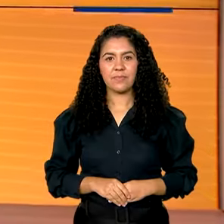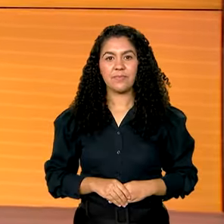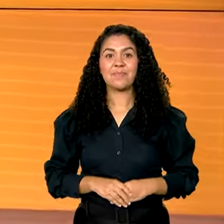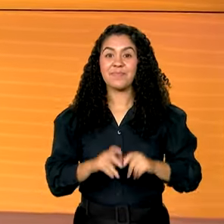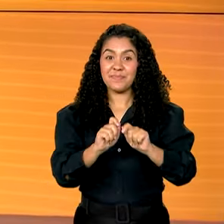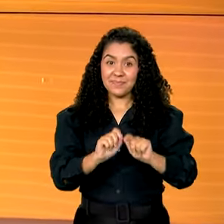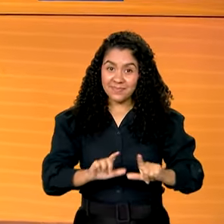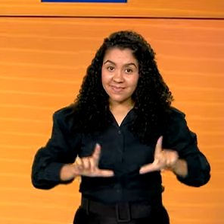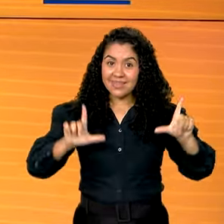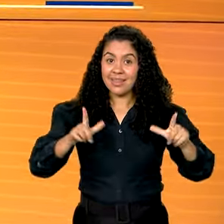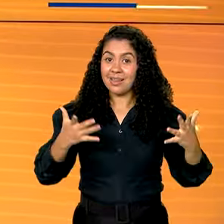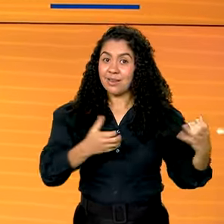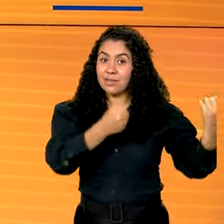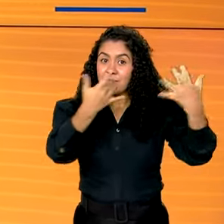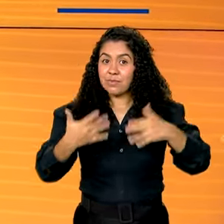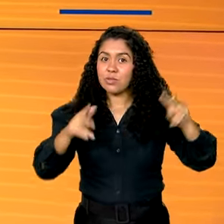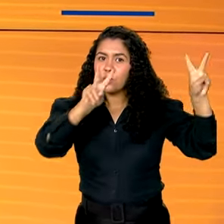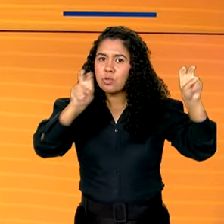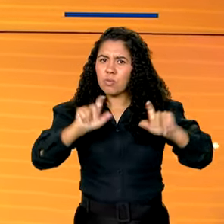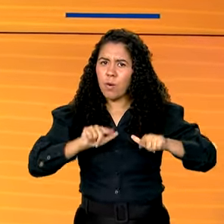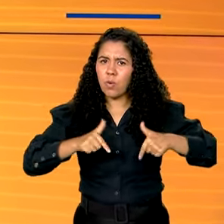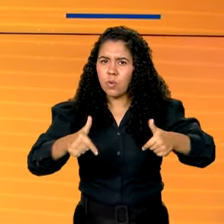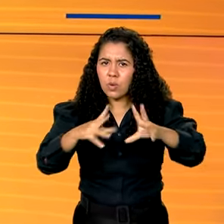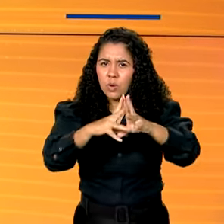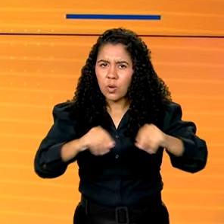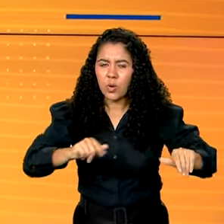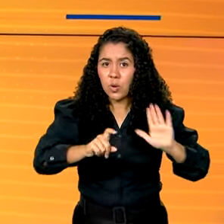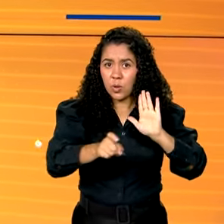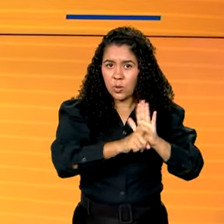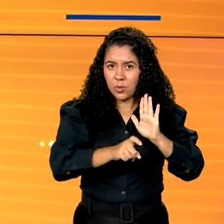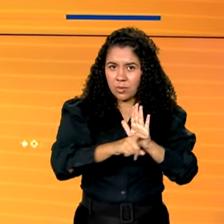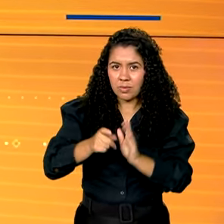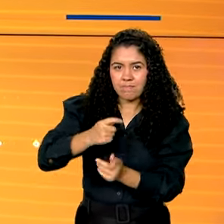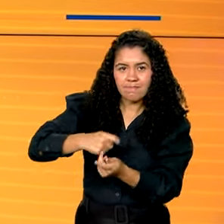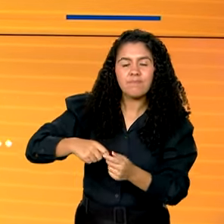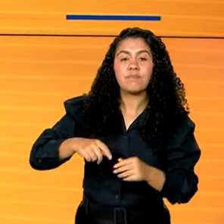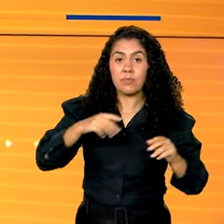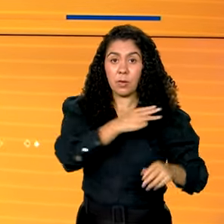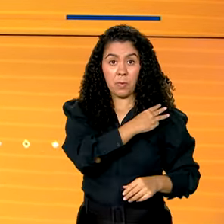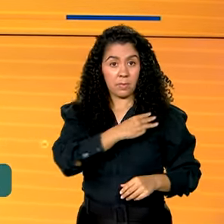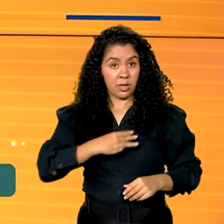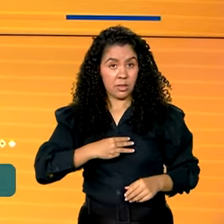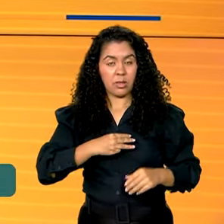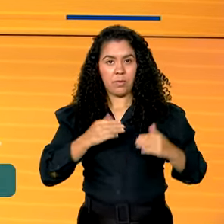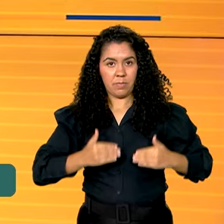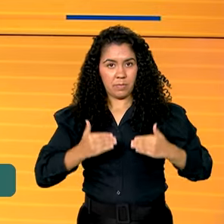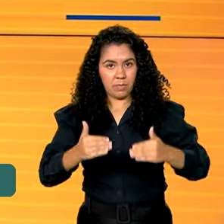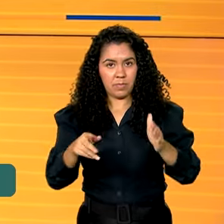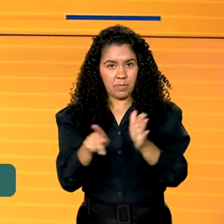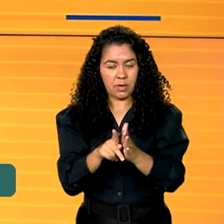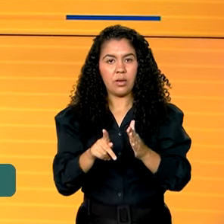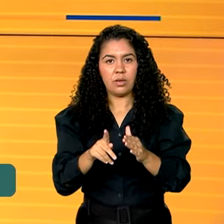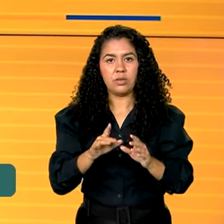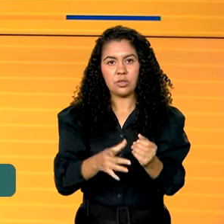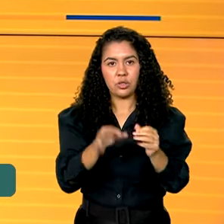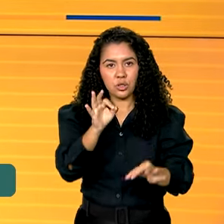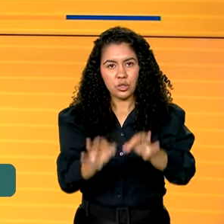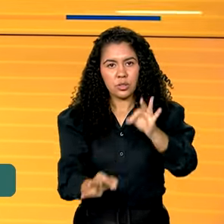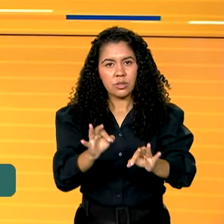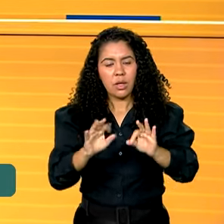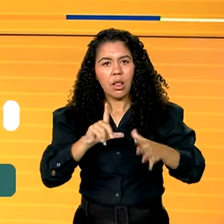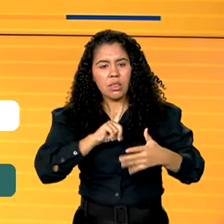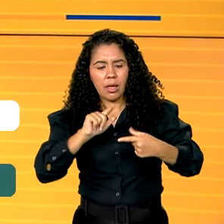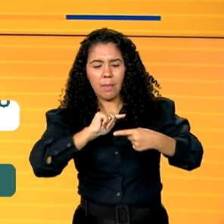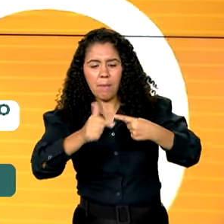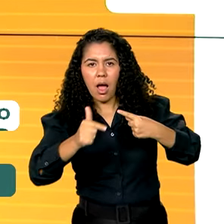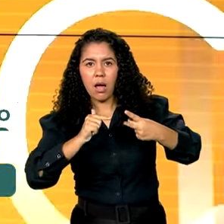Estamos de volta e vamos falar agora sobre combate às drogas. O Ministério da Justiça e Segurança Pública lançou três iniciativas